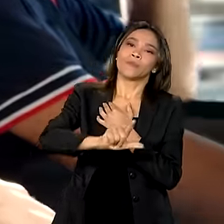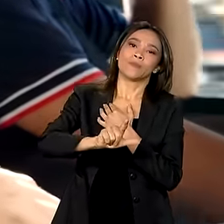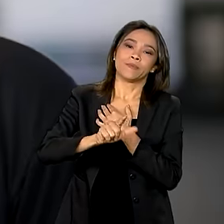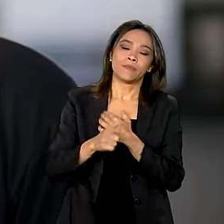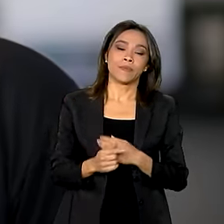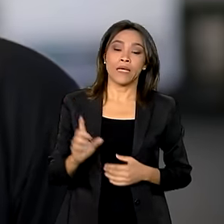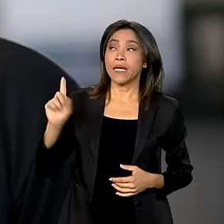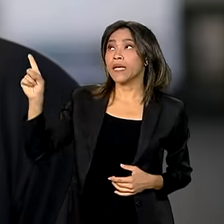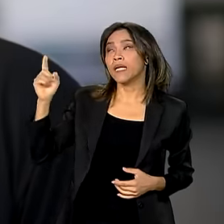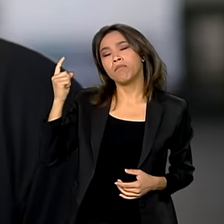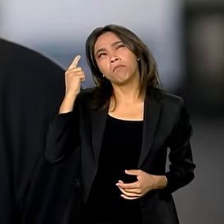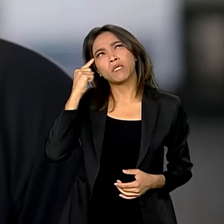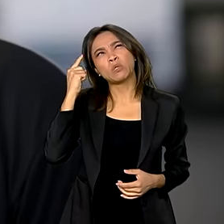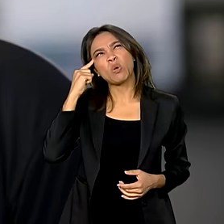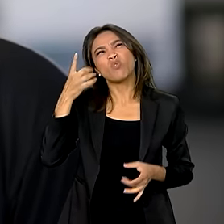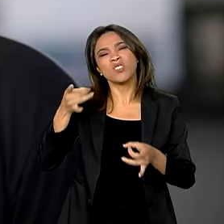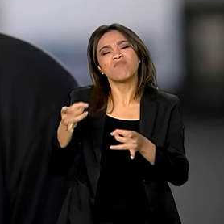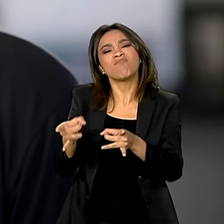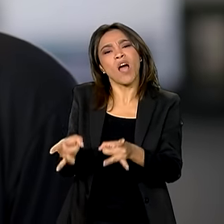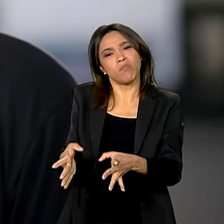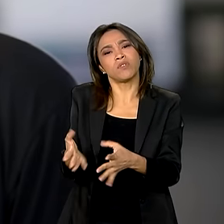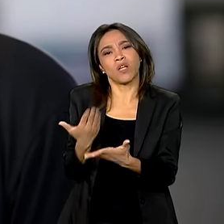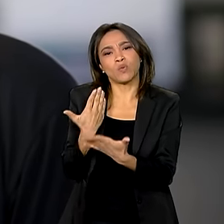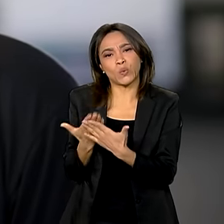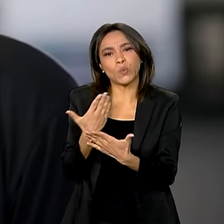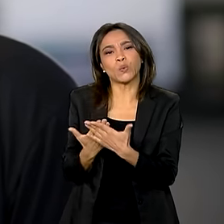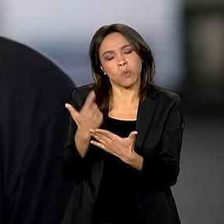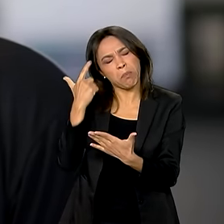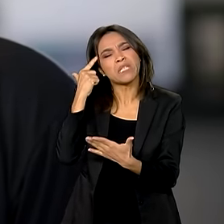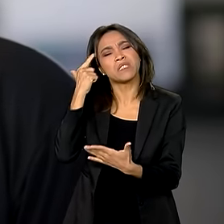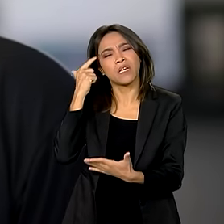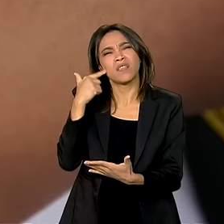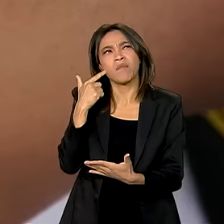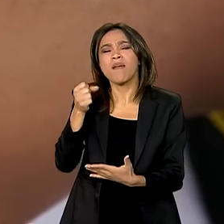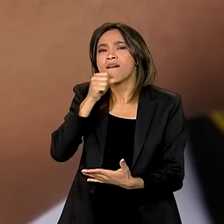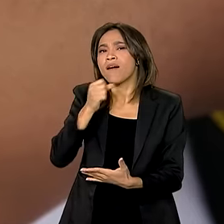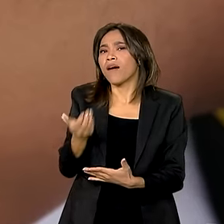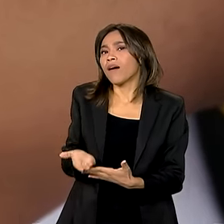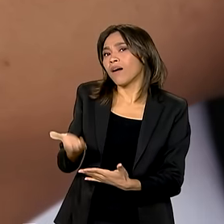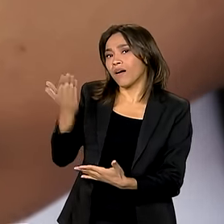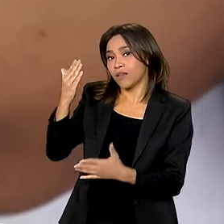Eu pensei em parar de estudar na minha antiga escola.